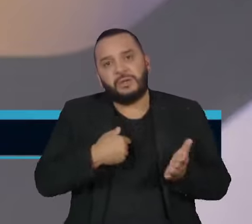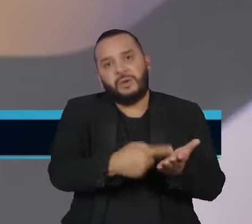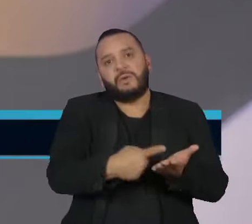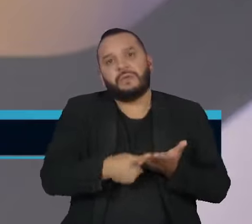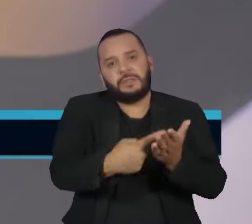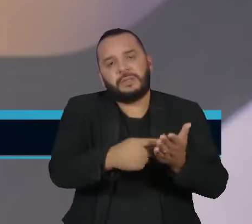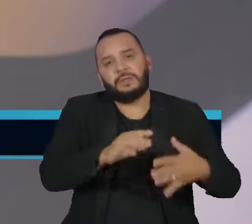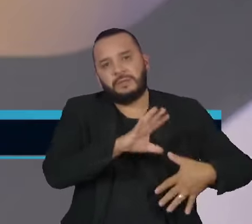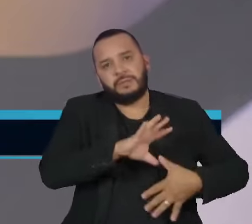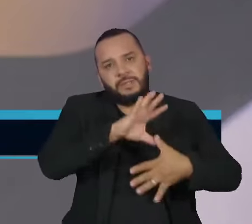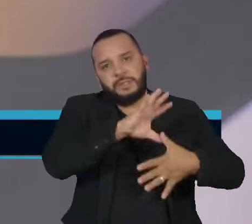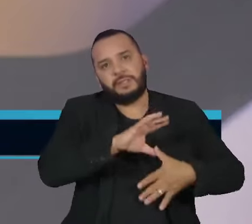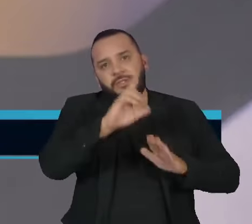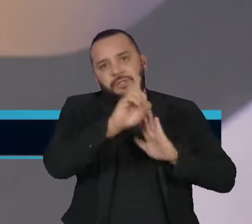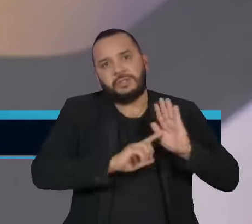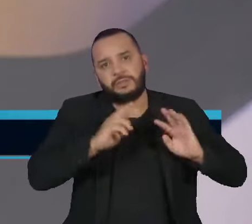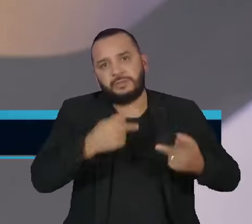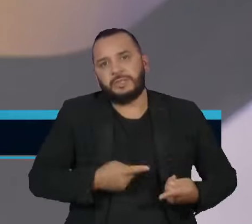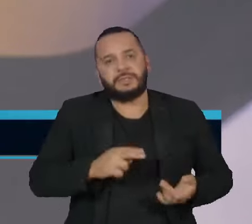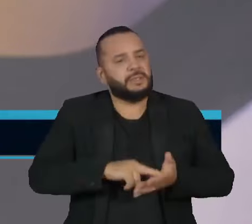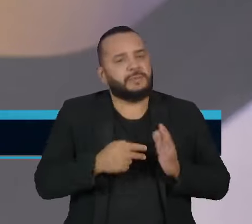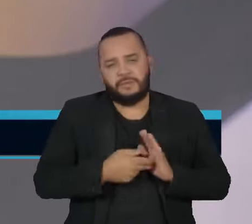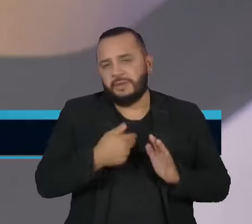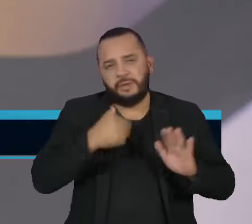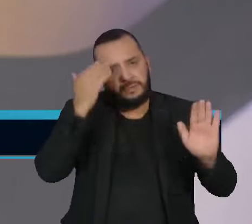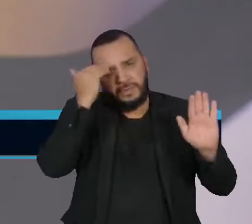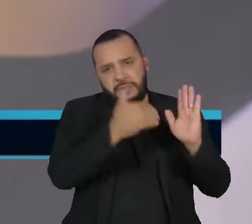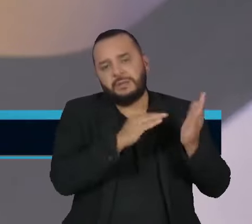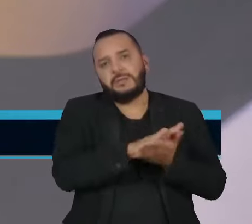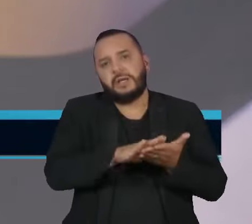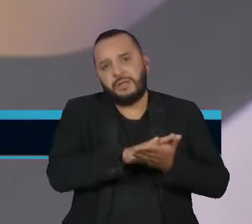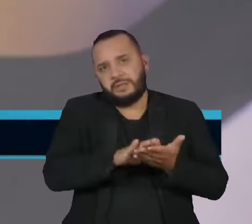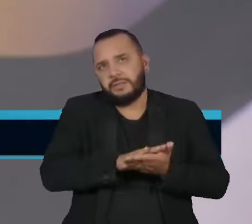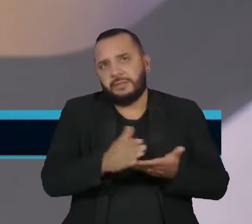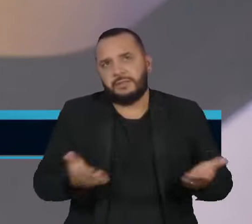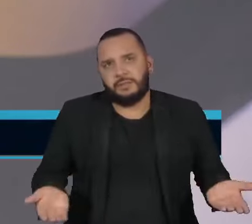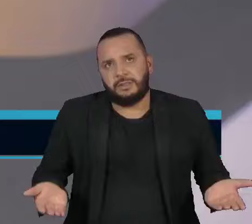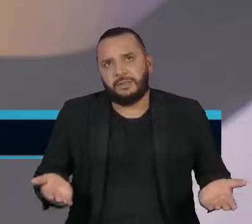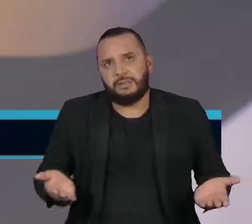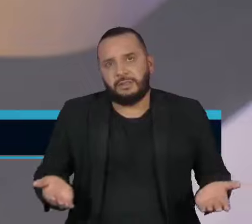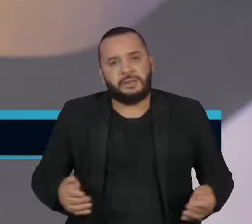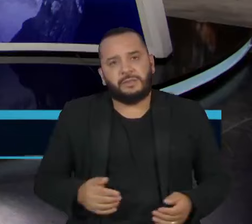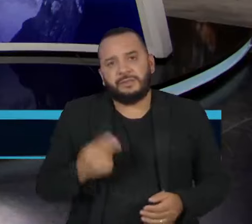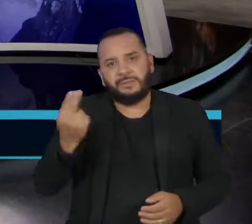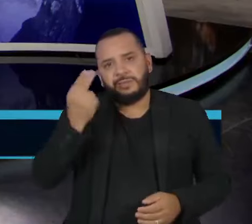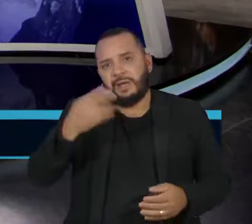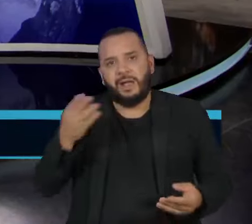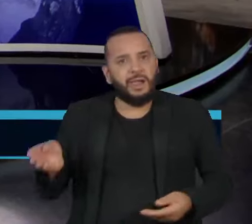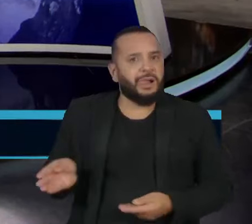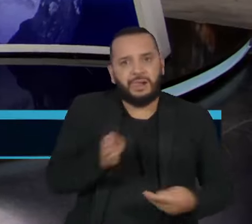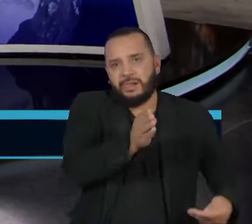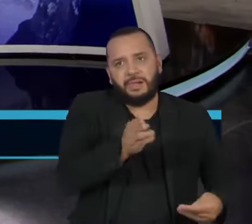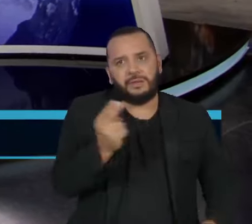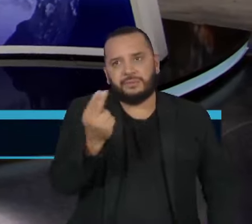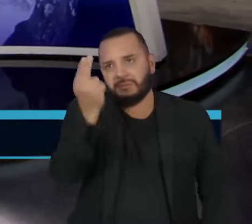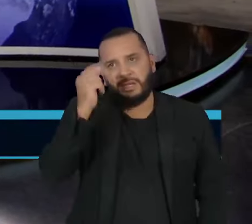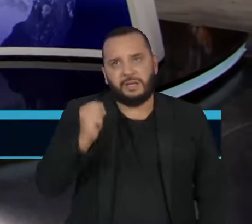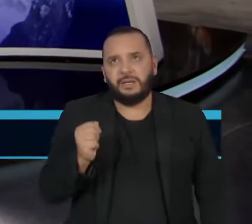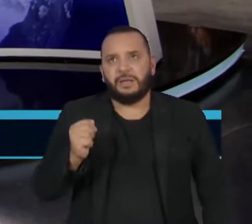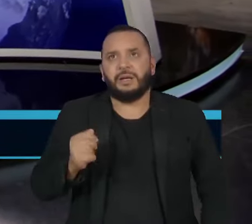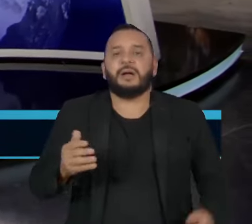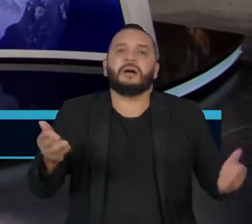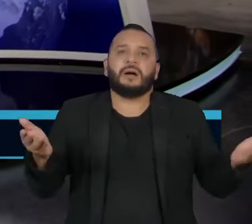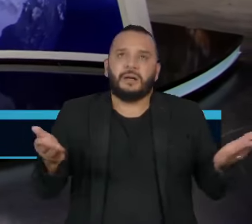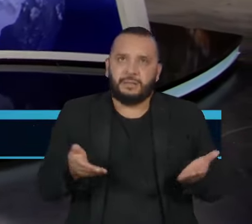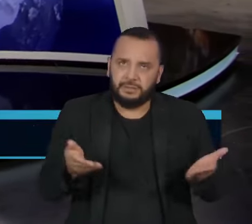o que, nesses casos, ficou bastante claro que não e sentenciado que não. Não há recurso. Agora há a possibilidade